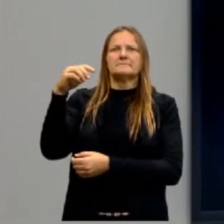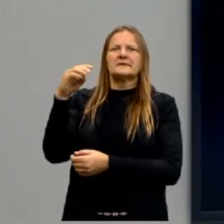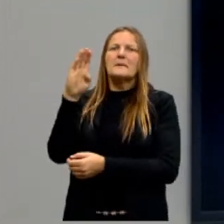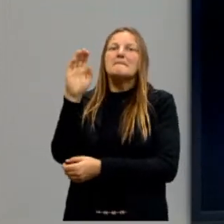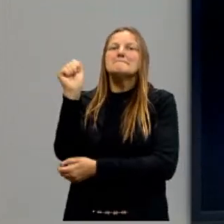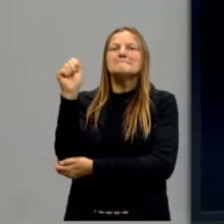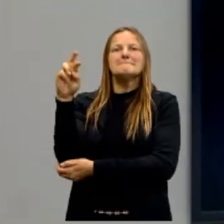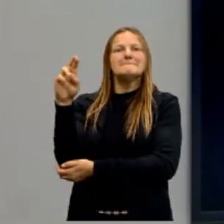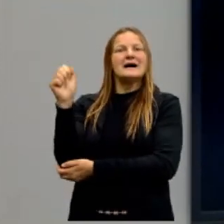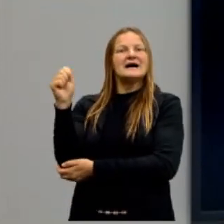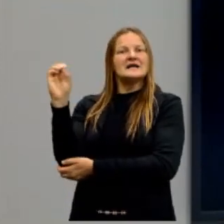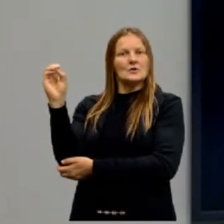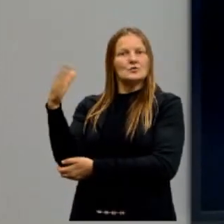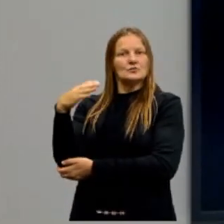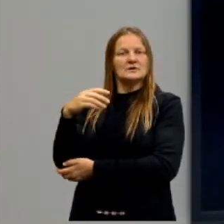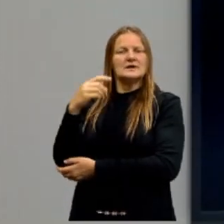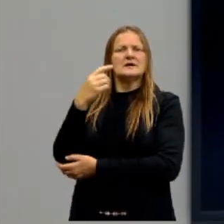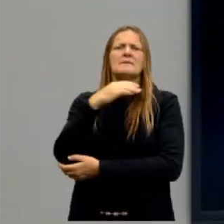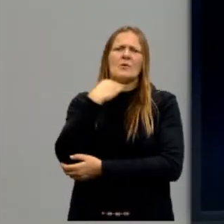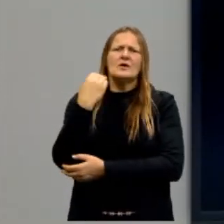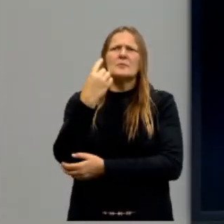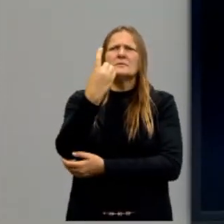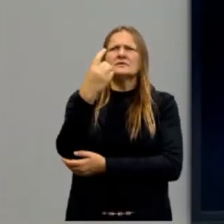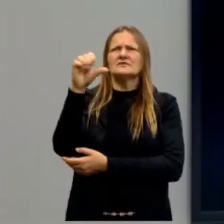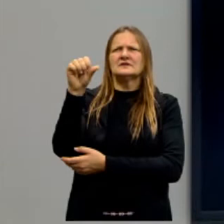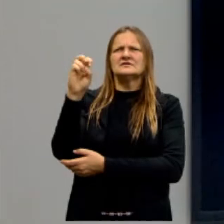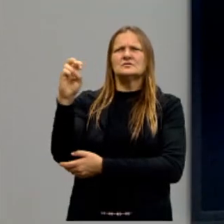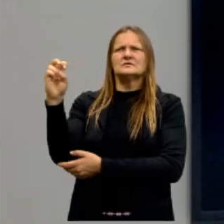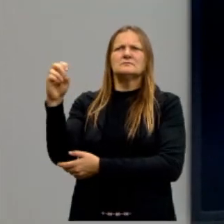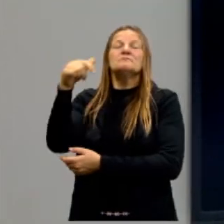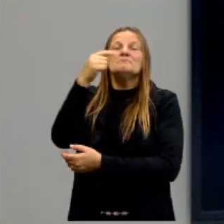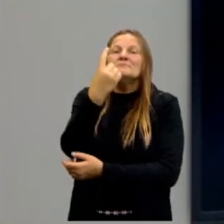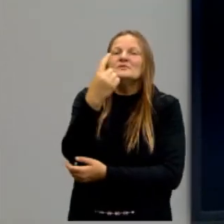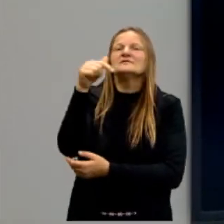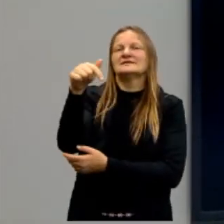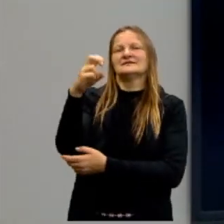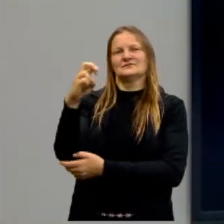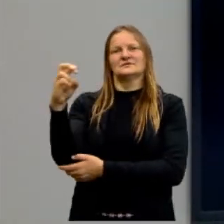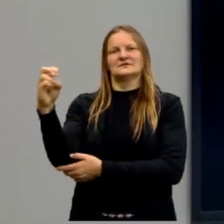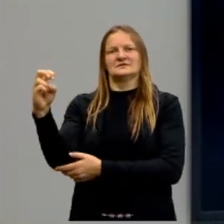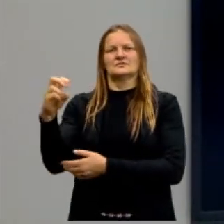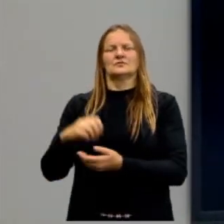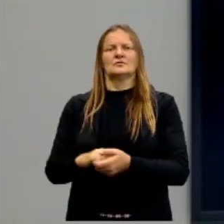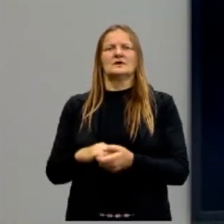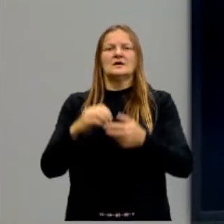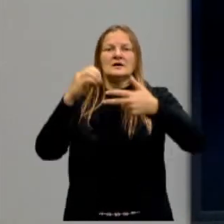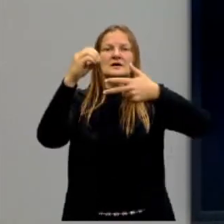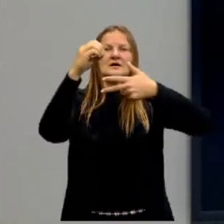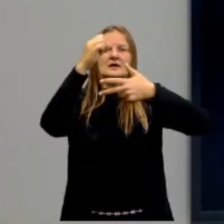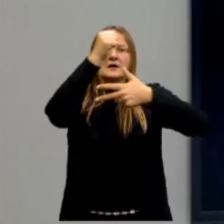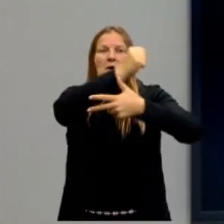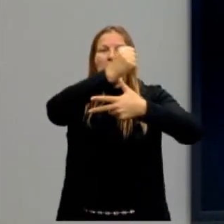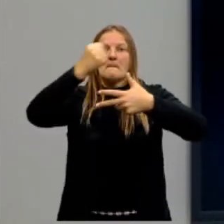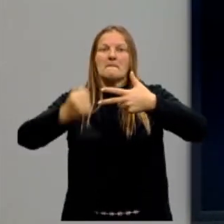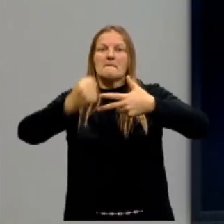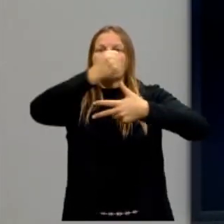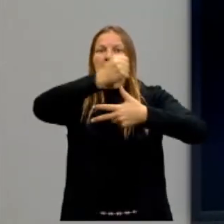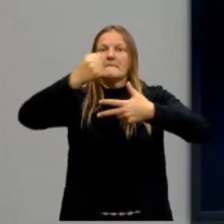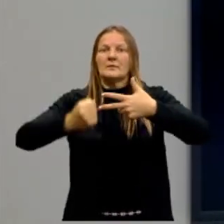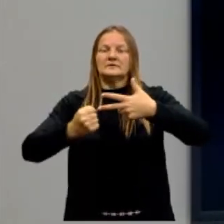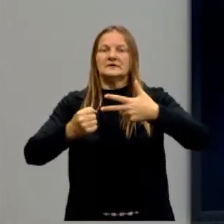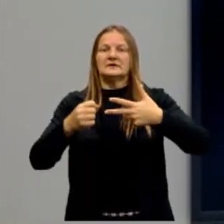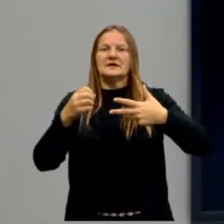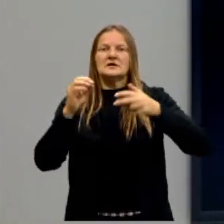1755, ele que apresenta a ideia dos três poderes, a organização, de forma de governo, a partir de três